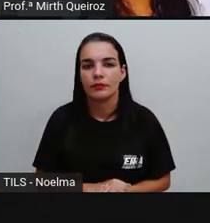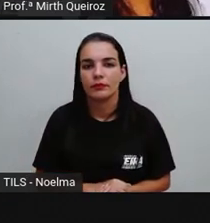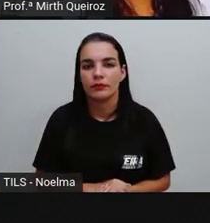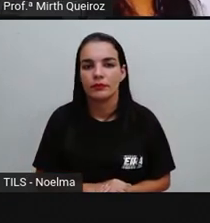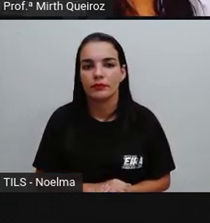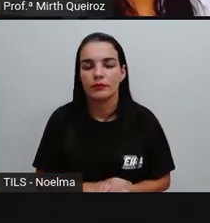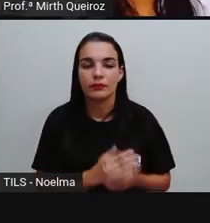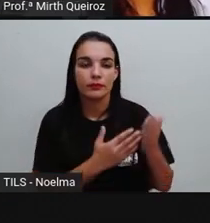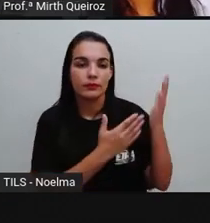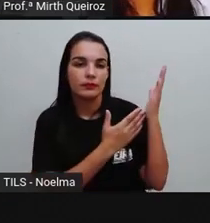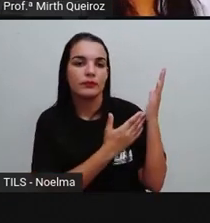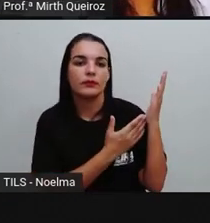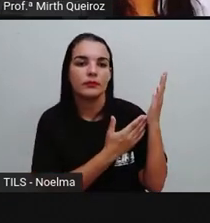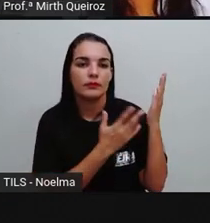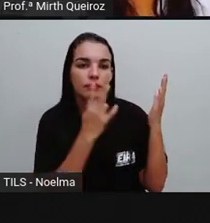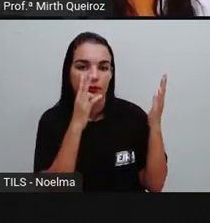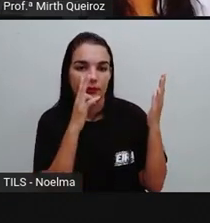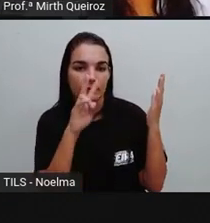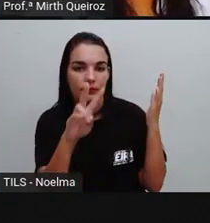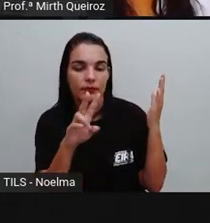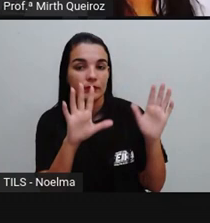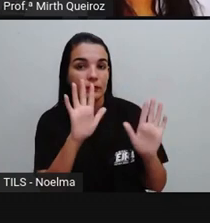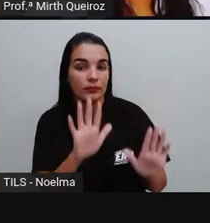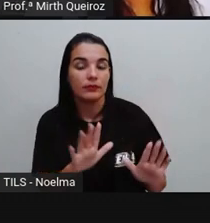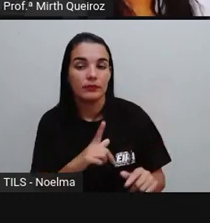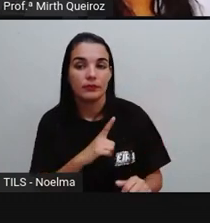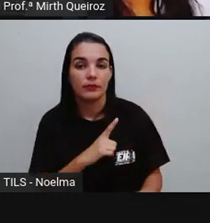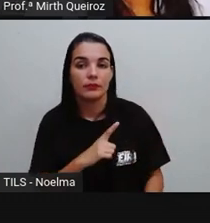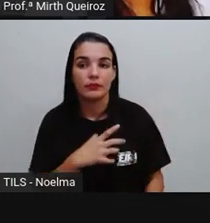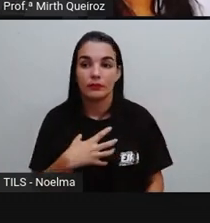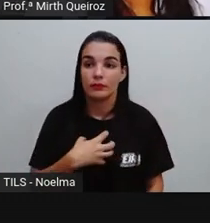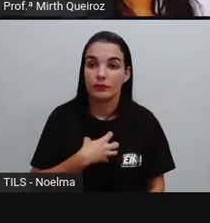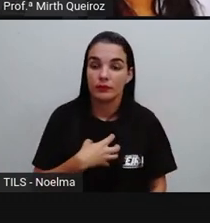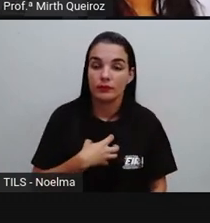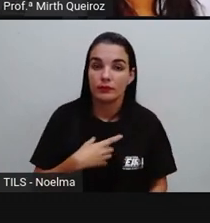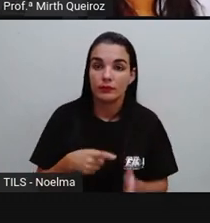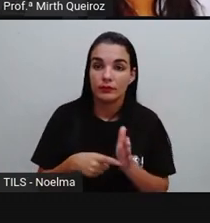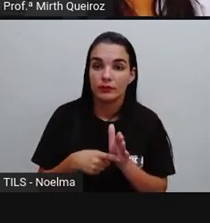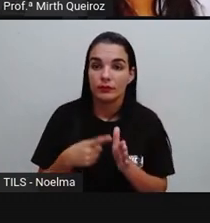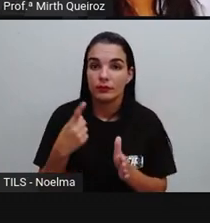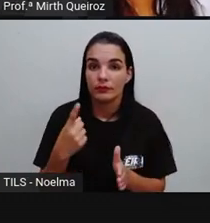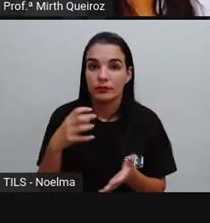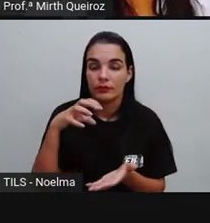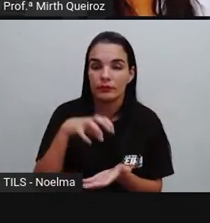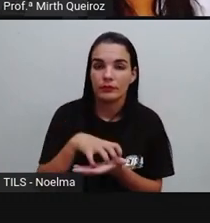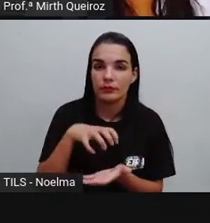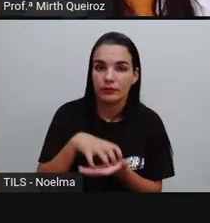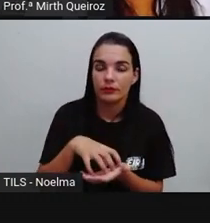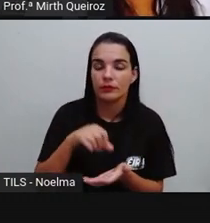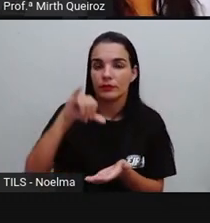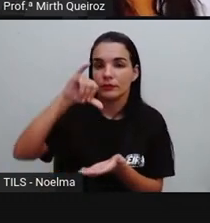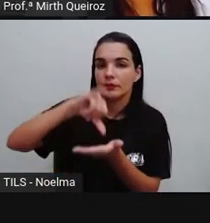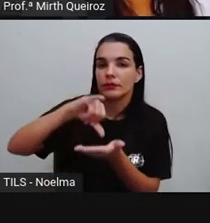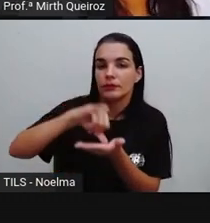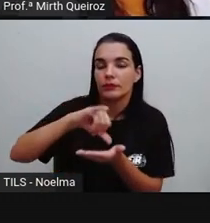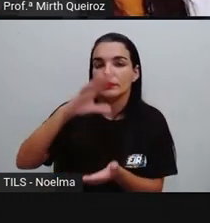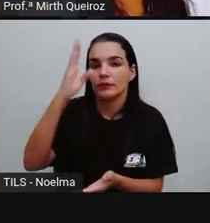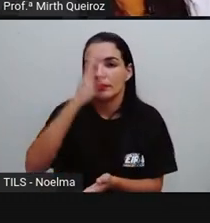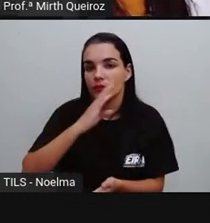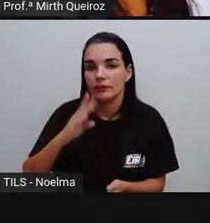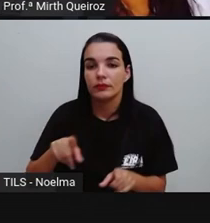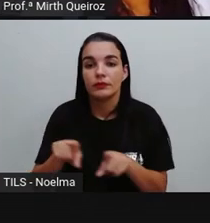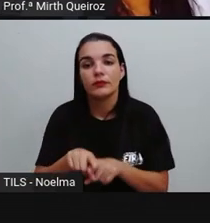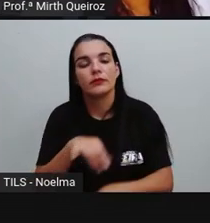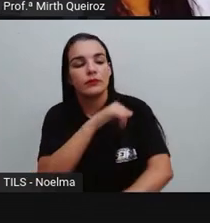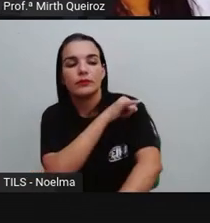Salvador já foi a primeira capital do Brasil, e Rio de